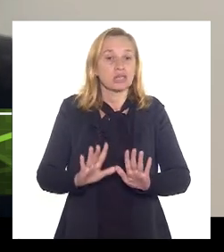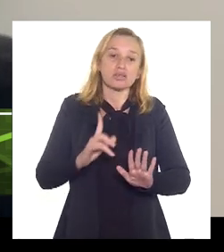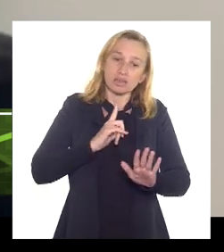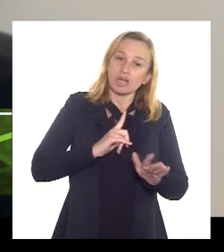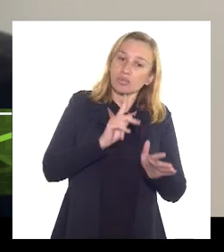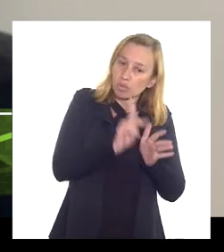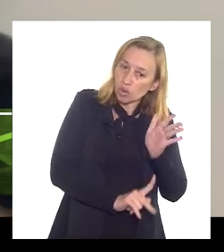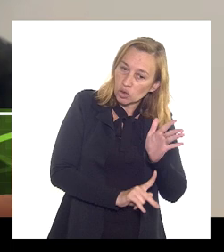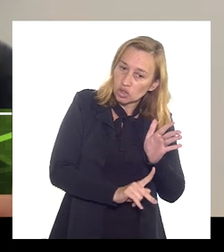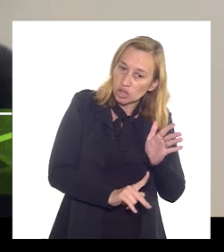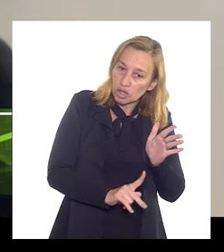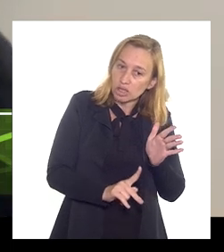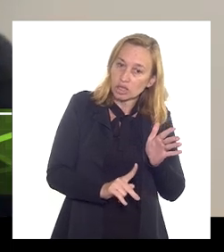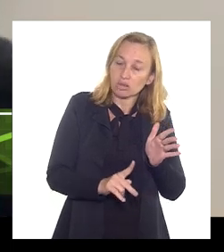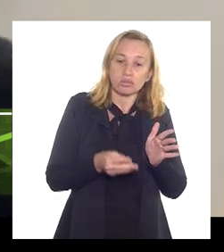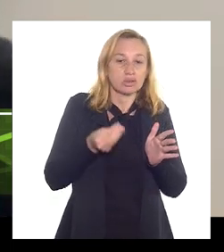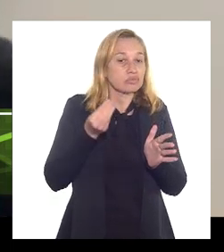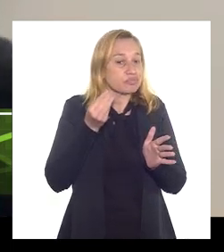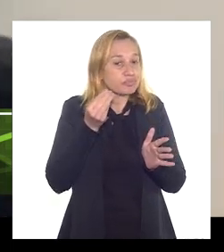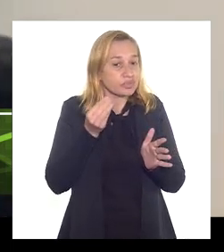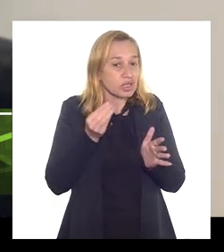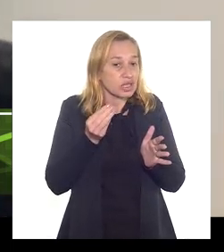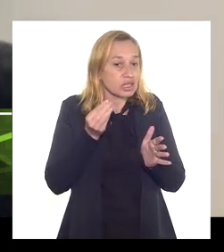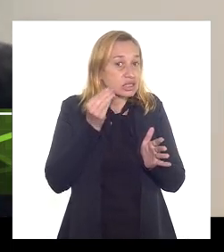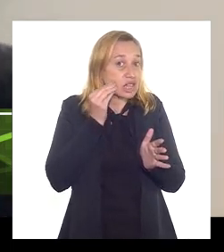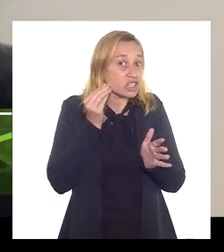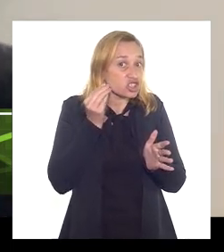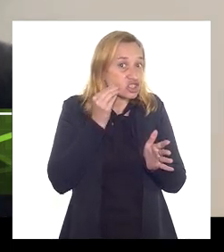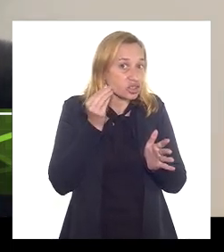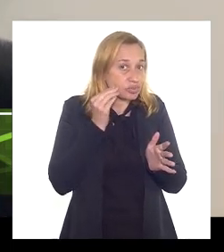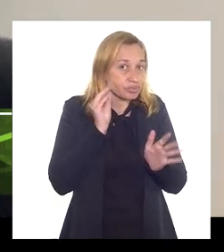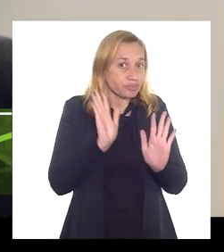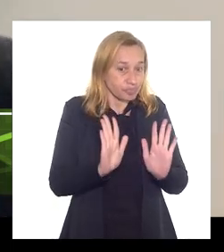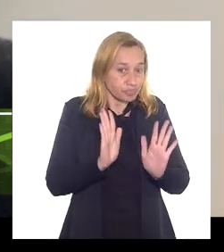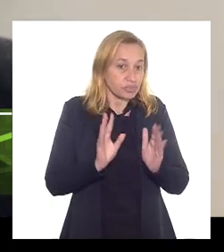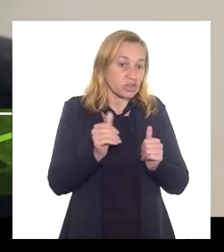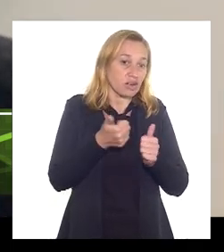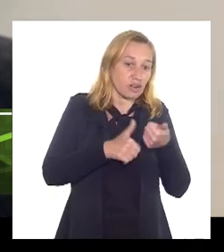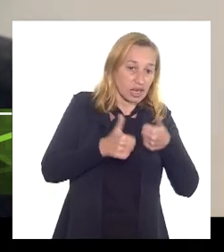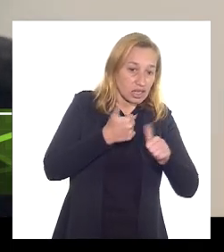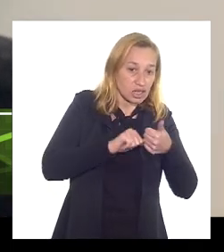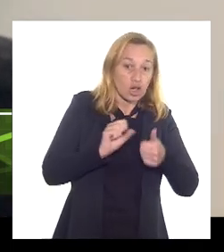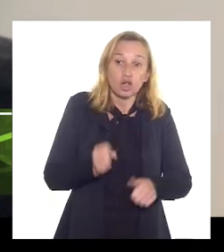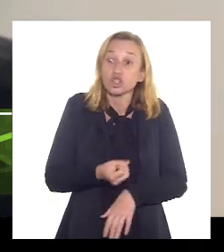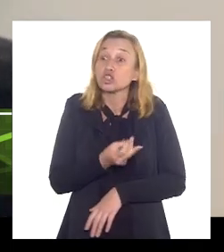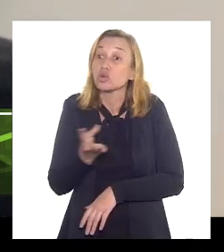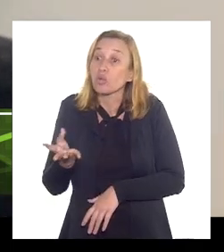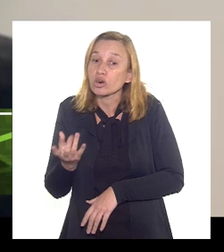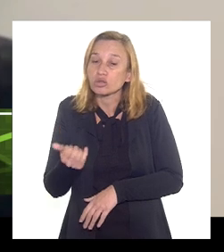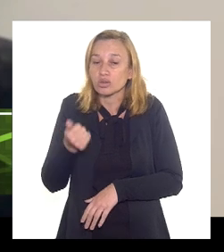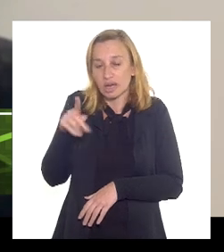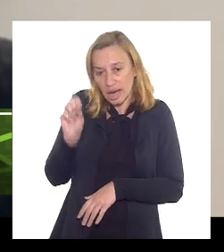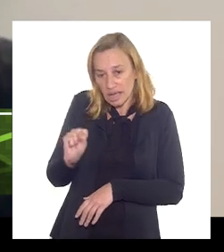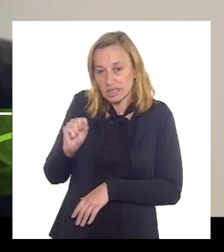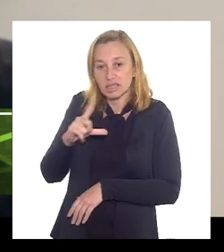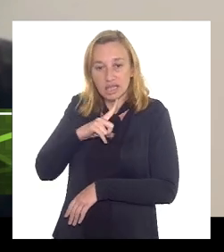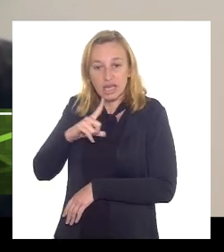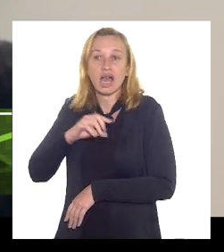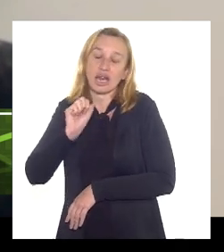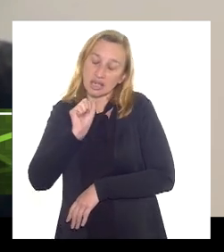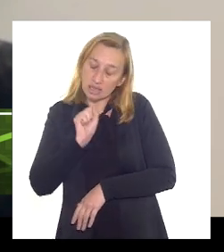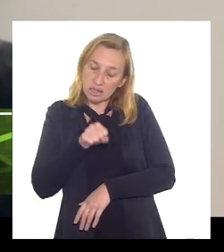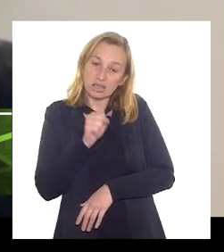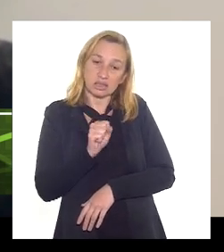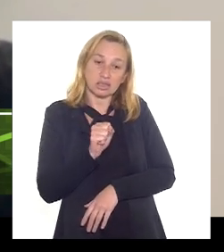projetos ainda em fase exploratória e dependendo de quanto gás eles possam ter, aí sim poderá ser